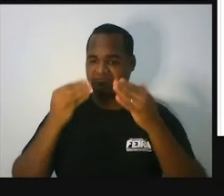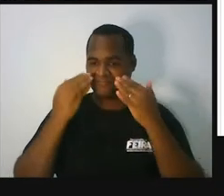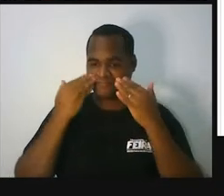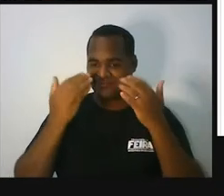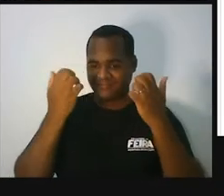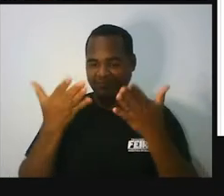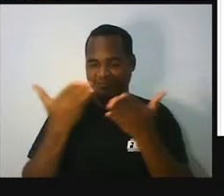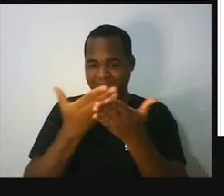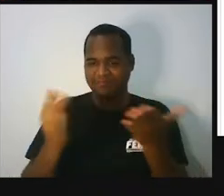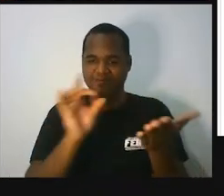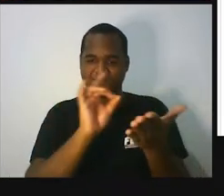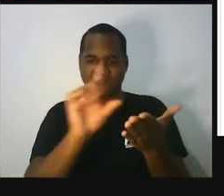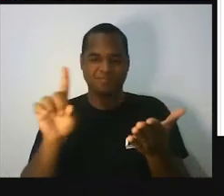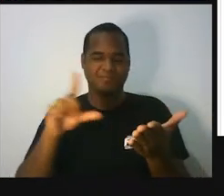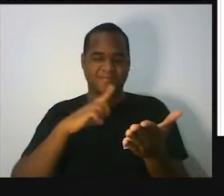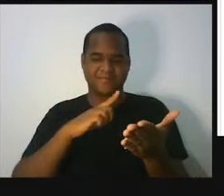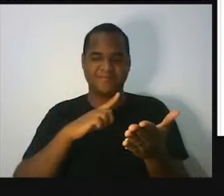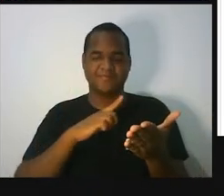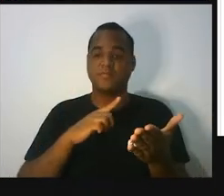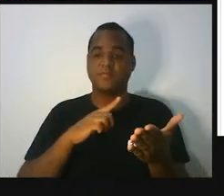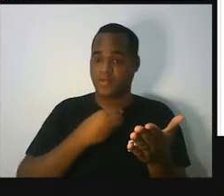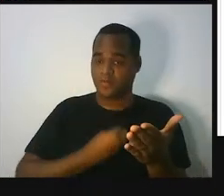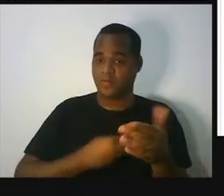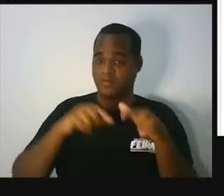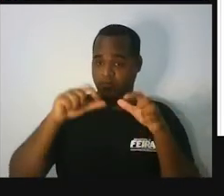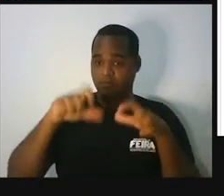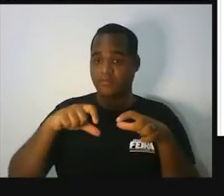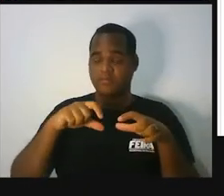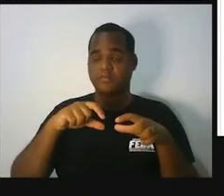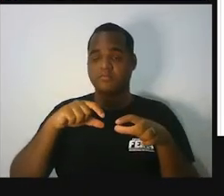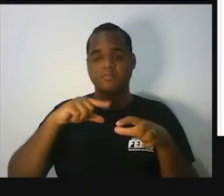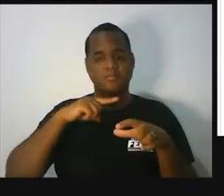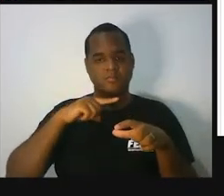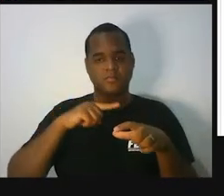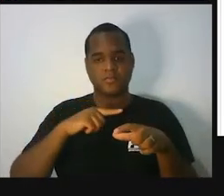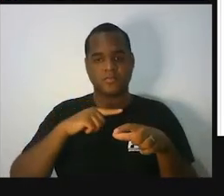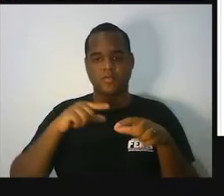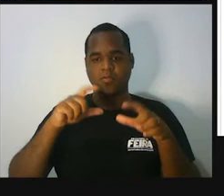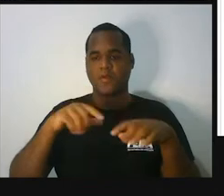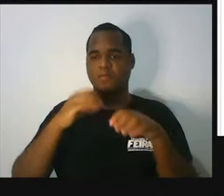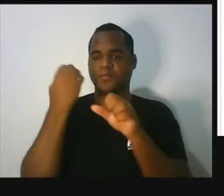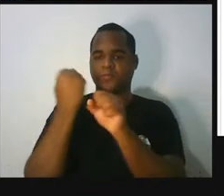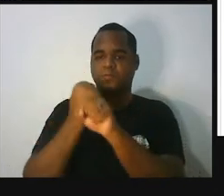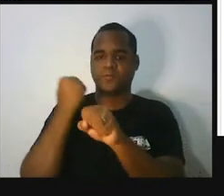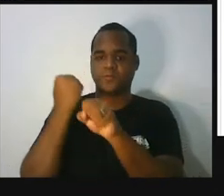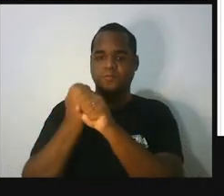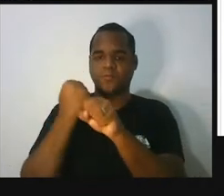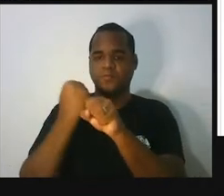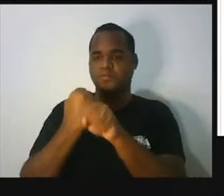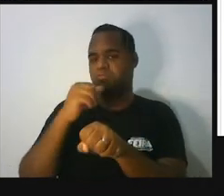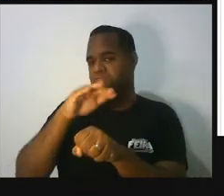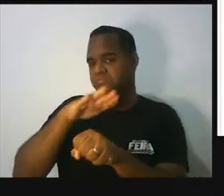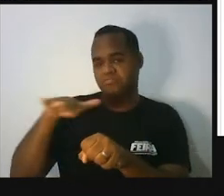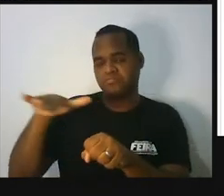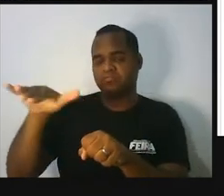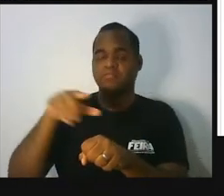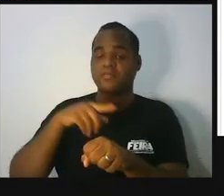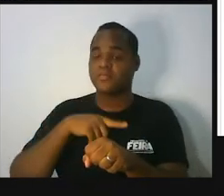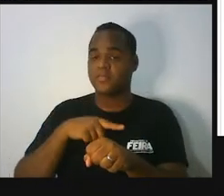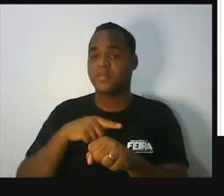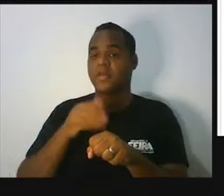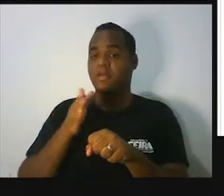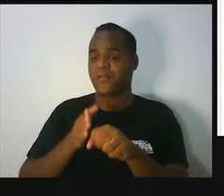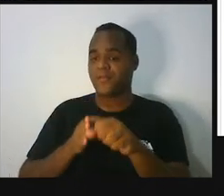você, certo? Eu estive em um lugar, né? Em uma construção, em um espaço e, ao